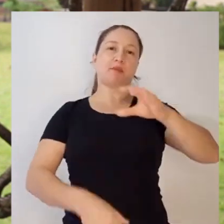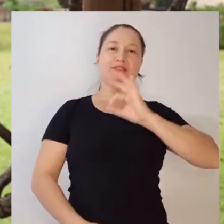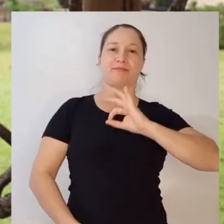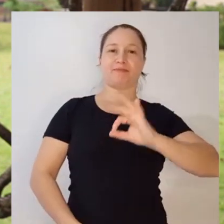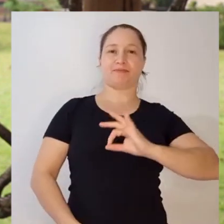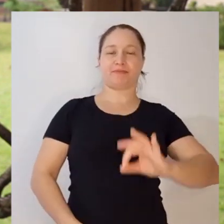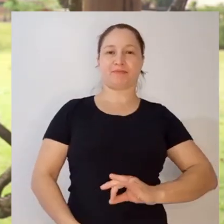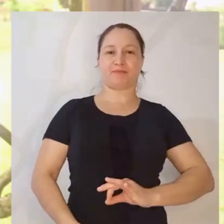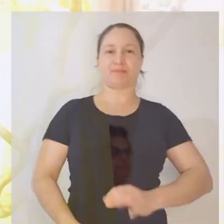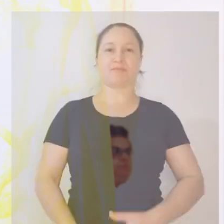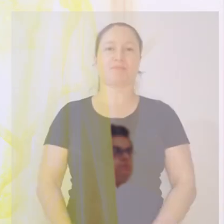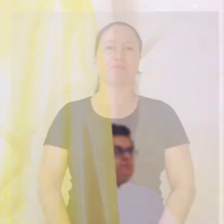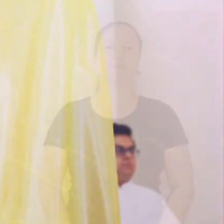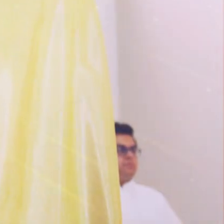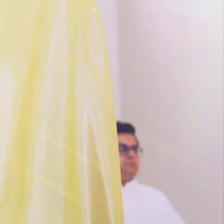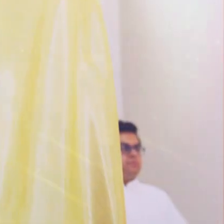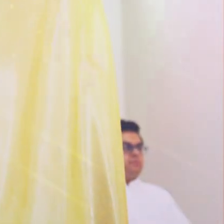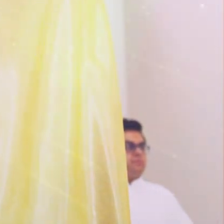sacerdote.